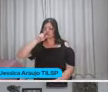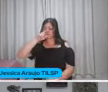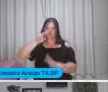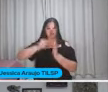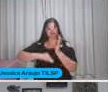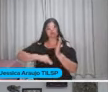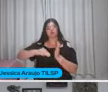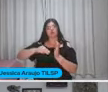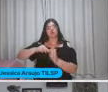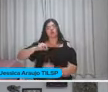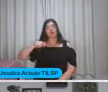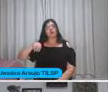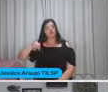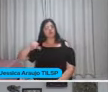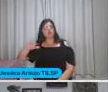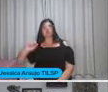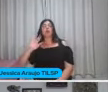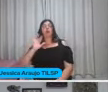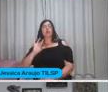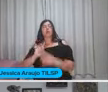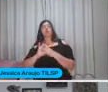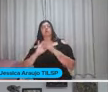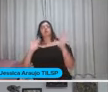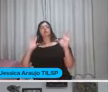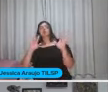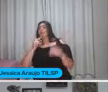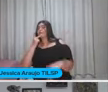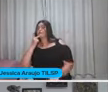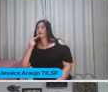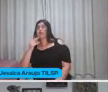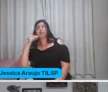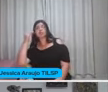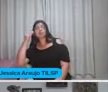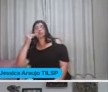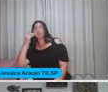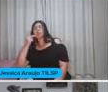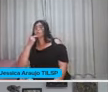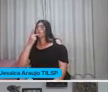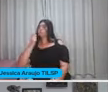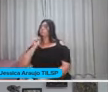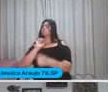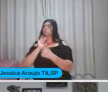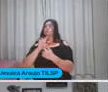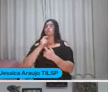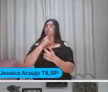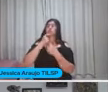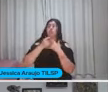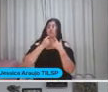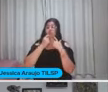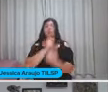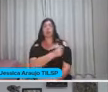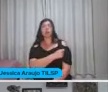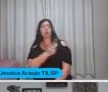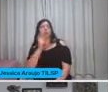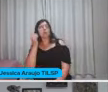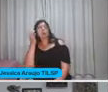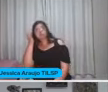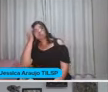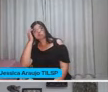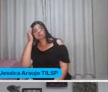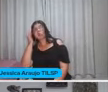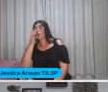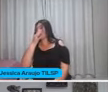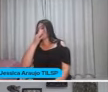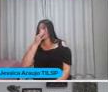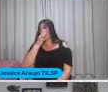ativa Que é permitir A fala O relato A exposição de dúvidas De hipóteses E,